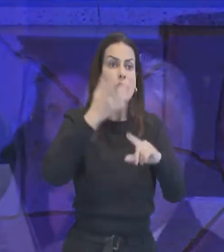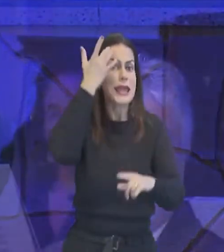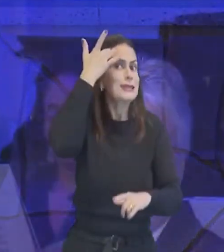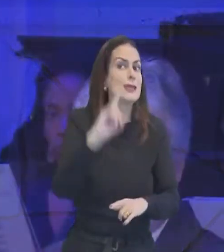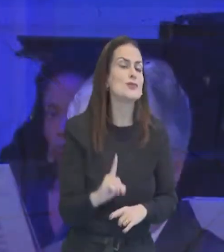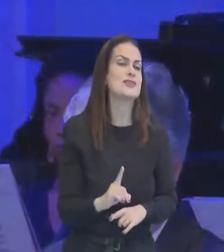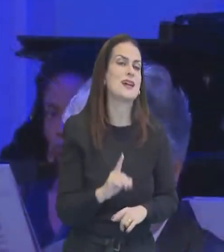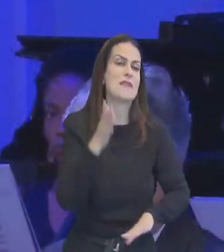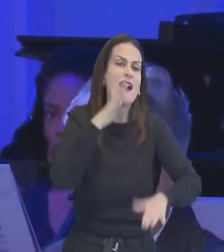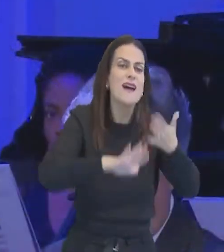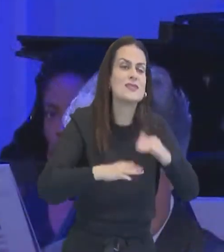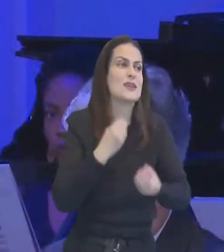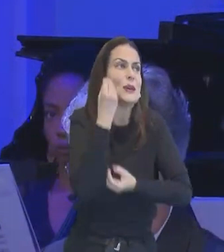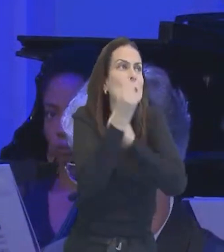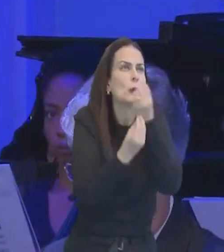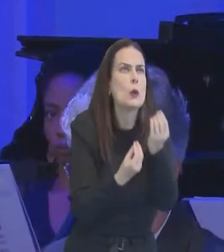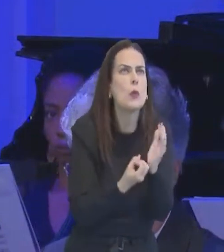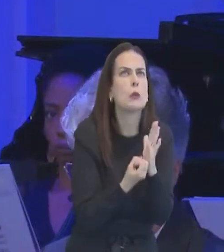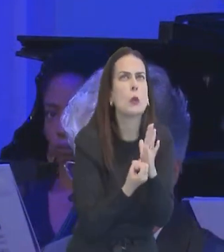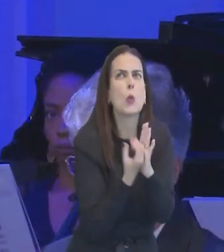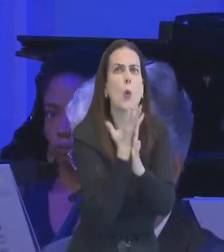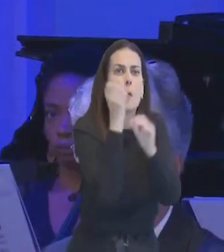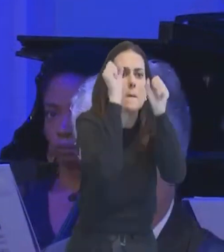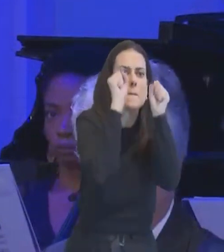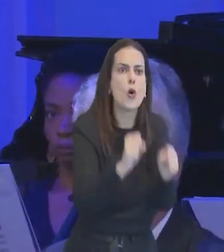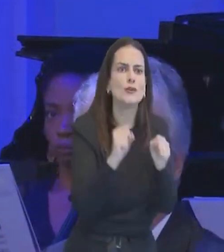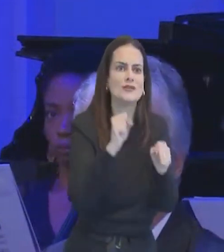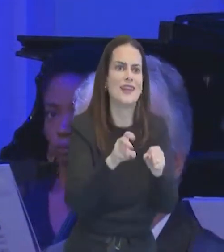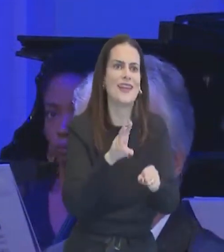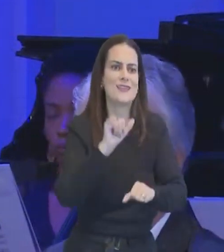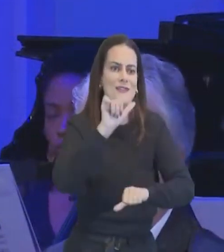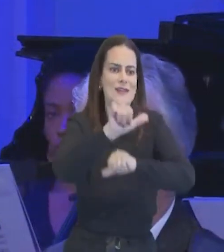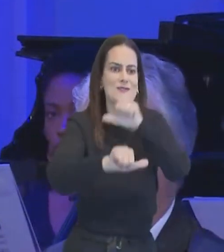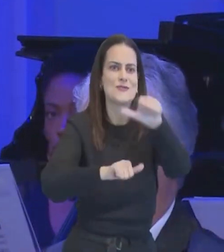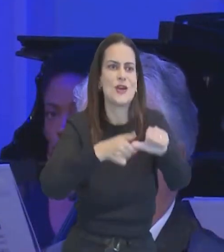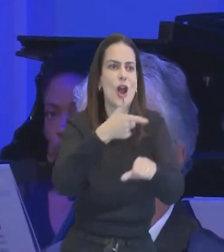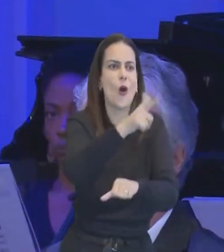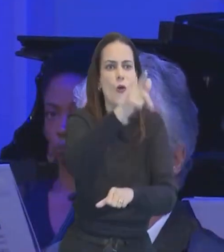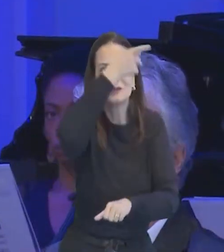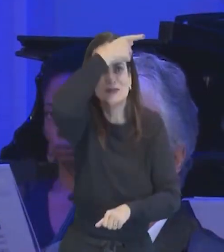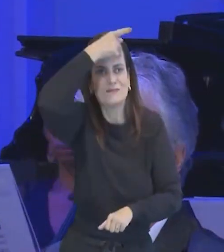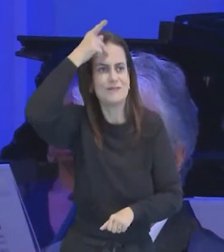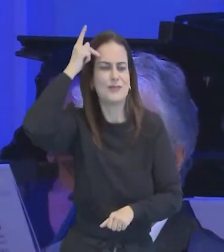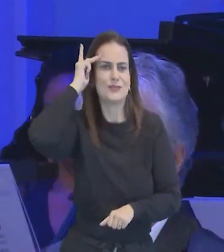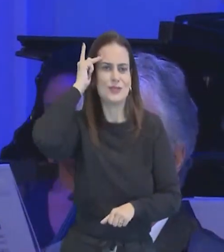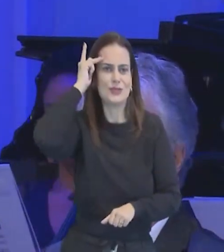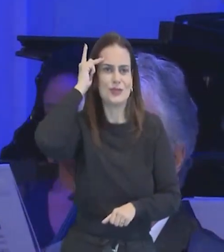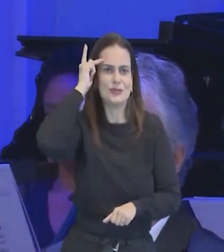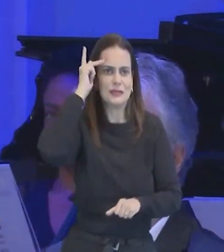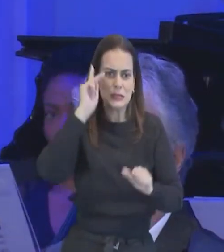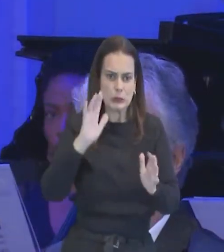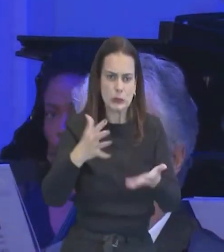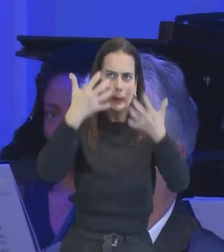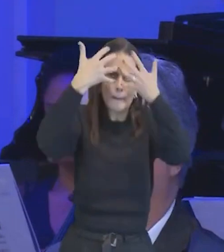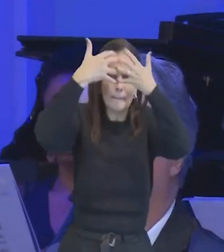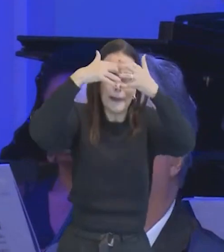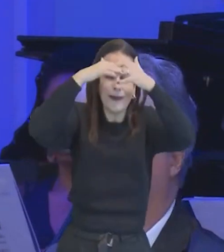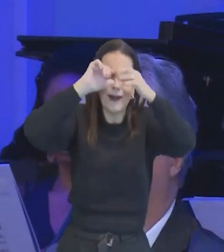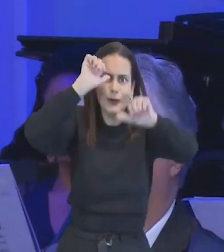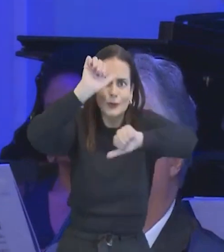muitas vezes, não temos como mensurar, o poder, que aquela palavra, atrará, e provocará, na mente de uma pessoa,